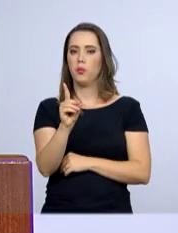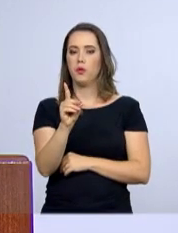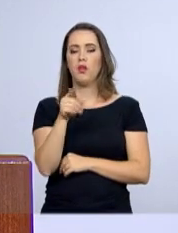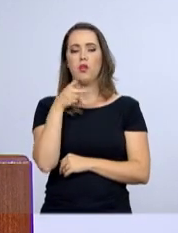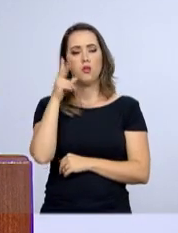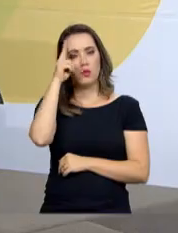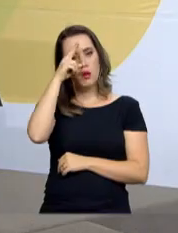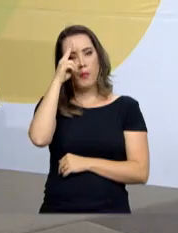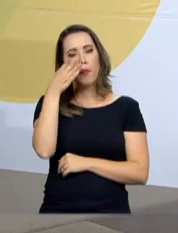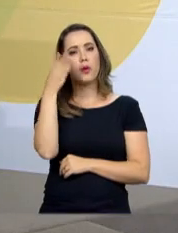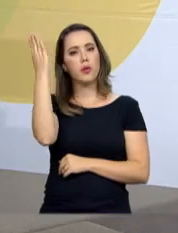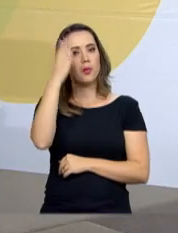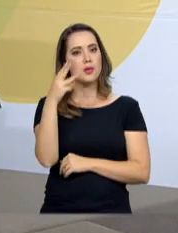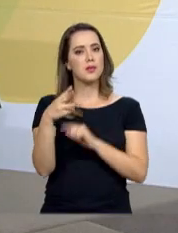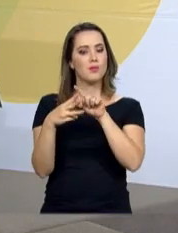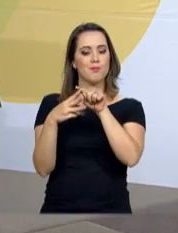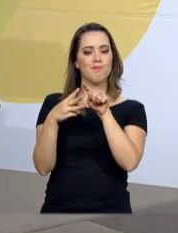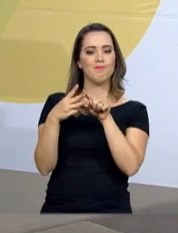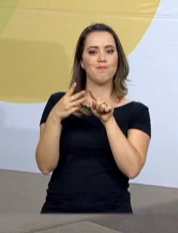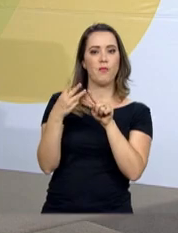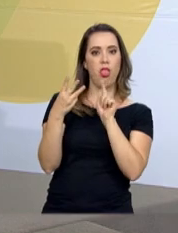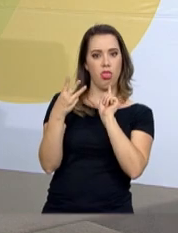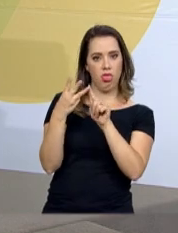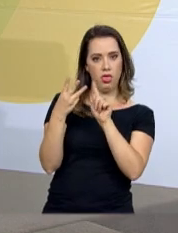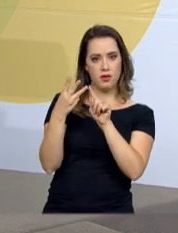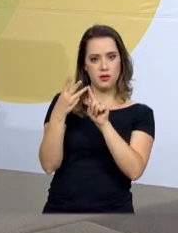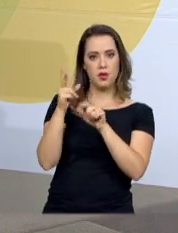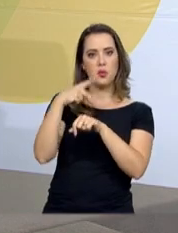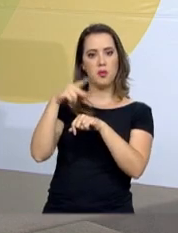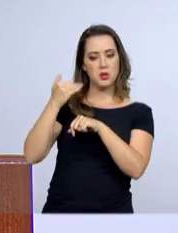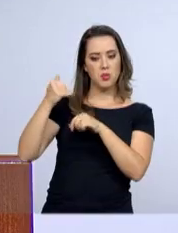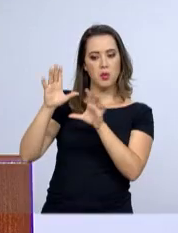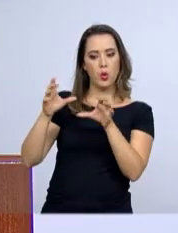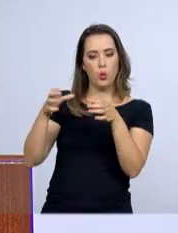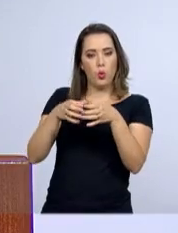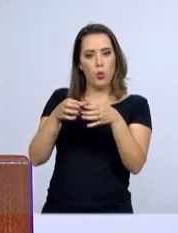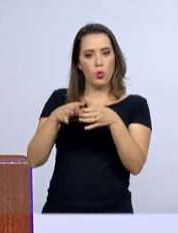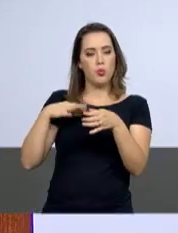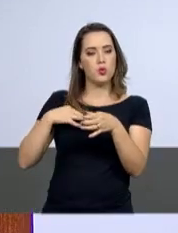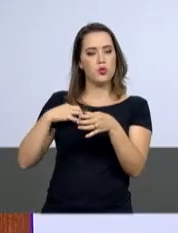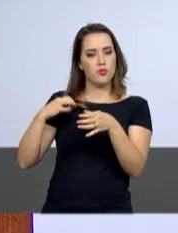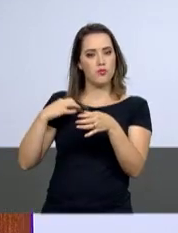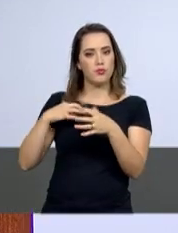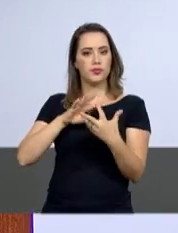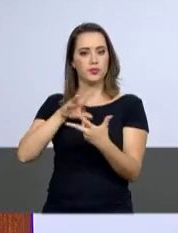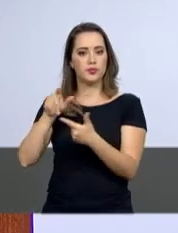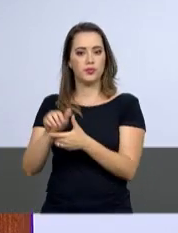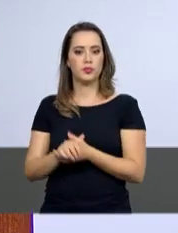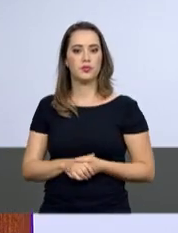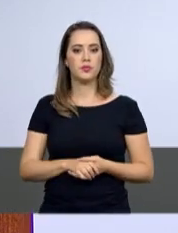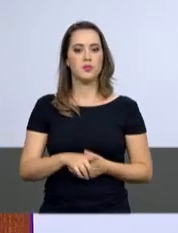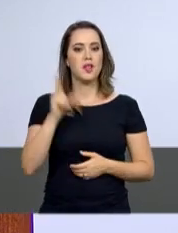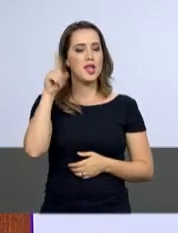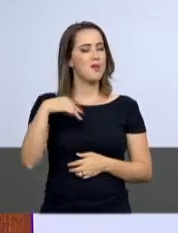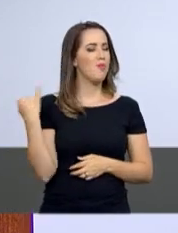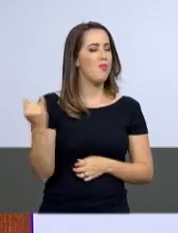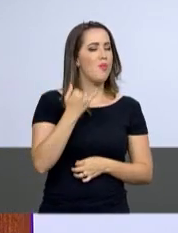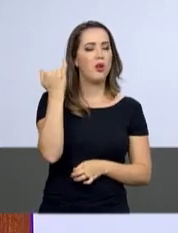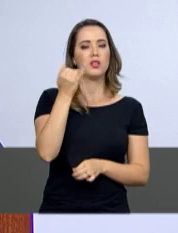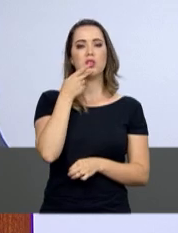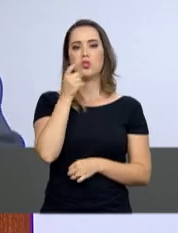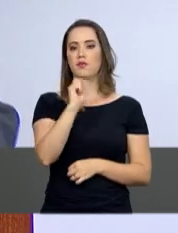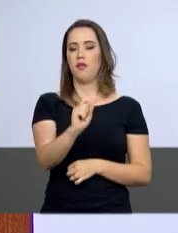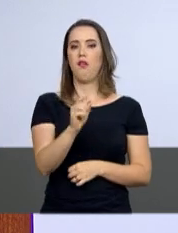está entre os três países com maior número de voluntários no mundo. É muito gratificante mencionar e